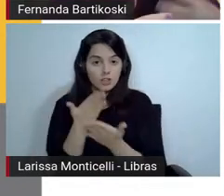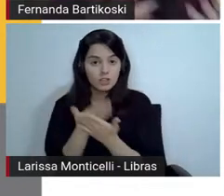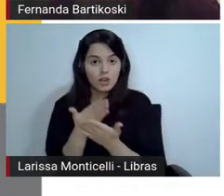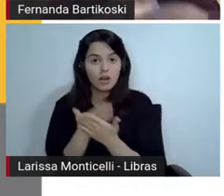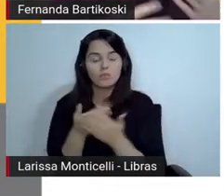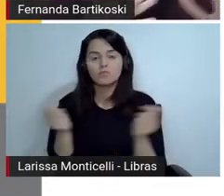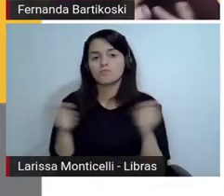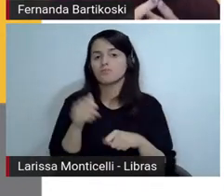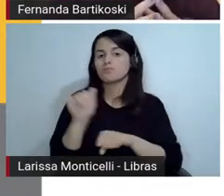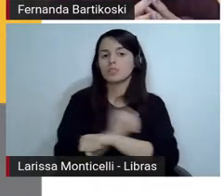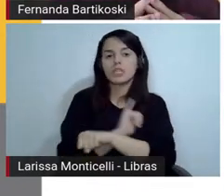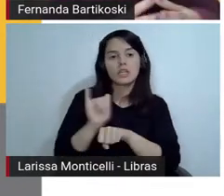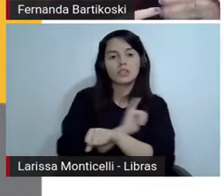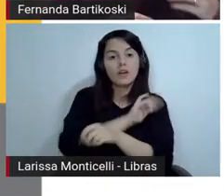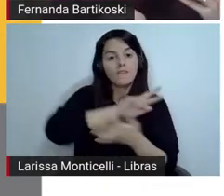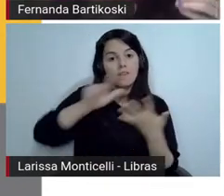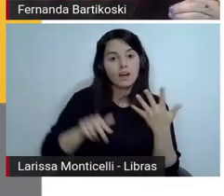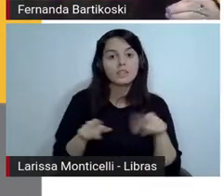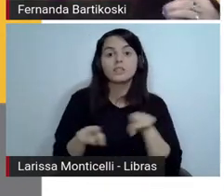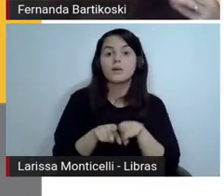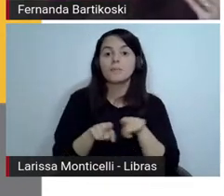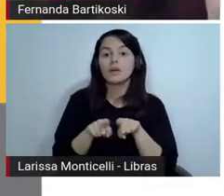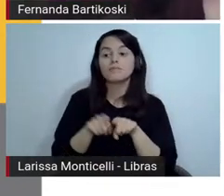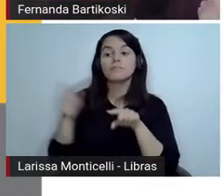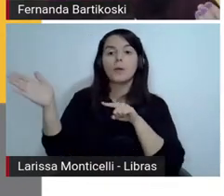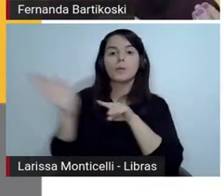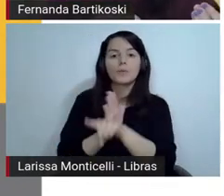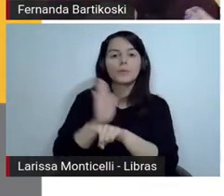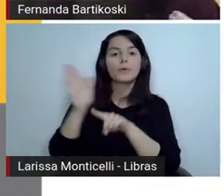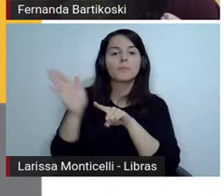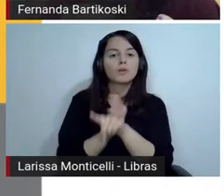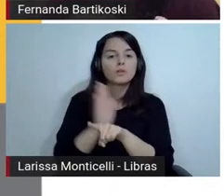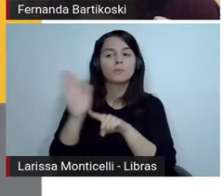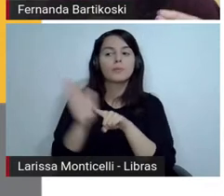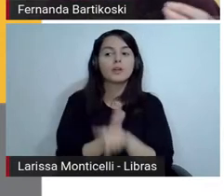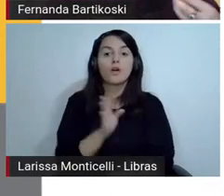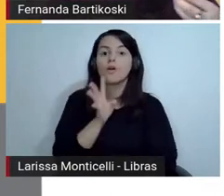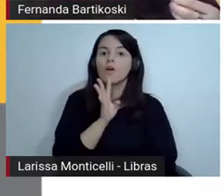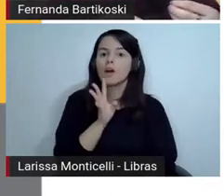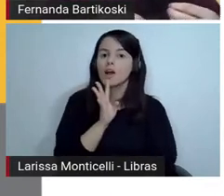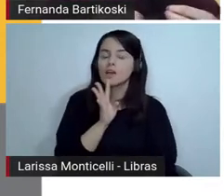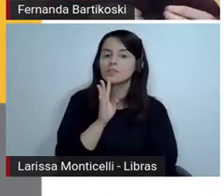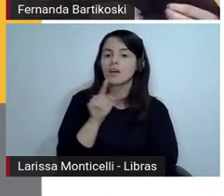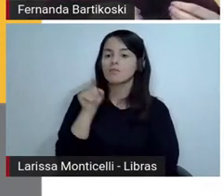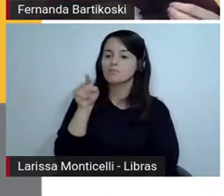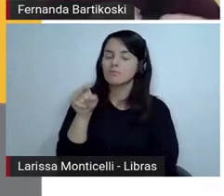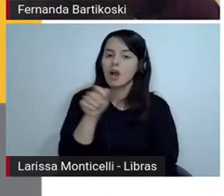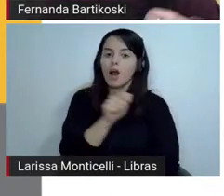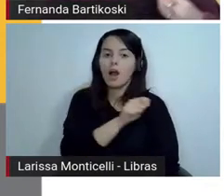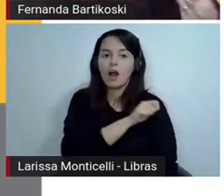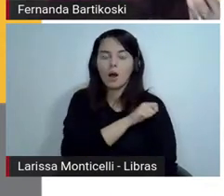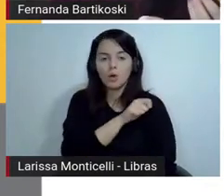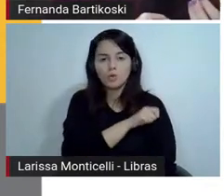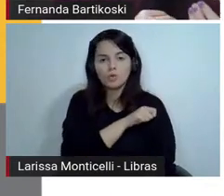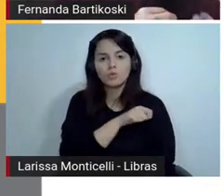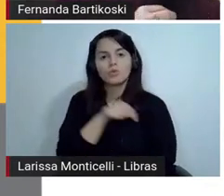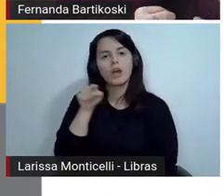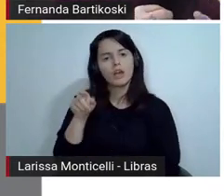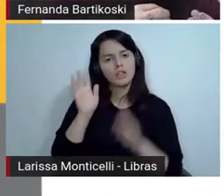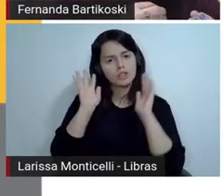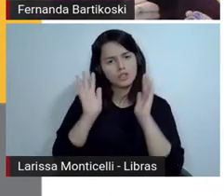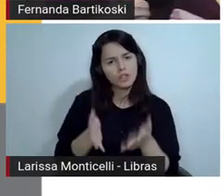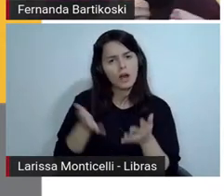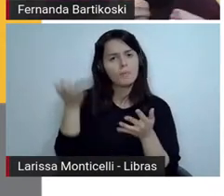fazer algumas perguntas para a gente ir também conhecendo esse aluno se ele já leu alguma